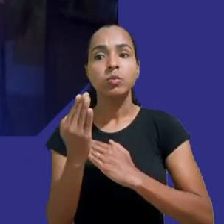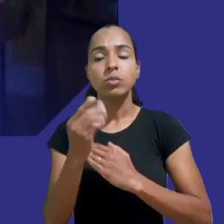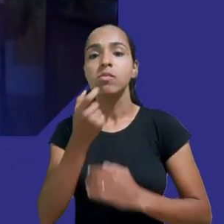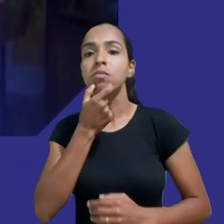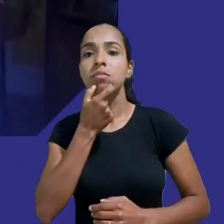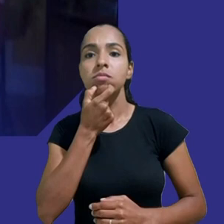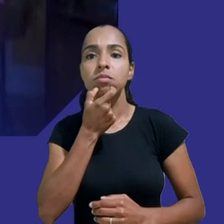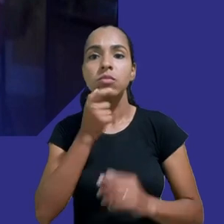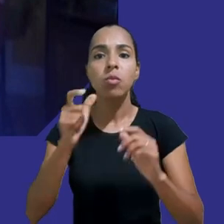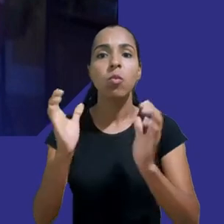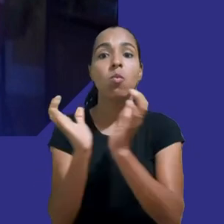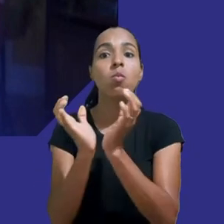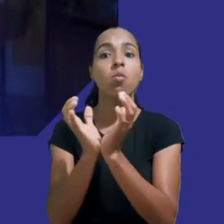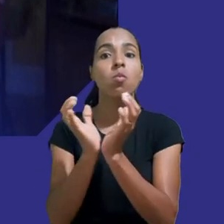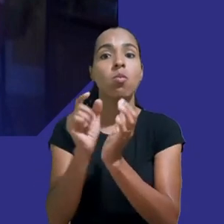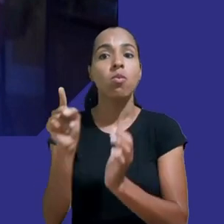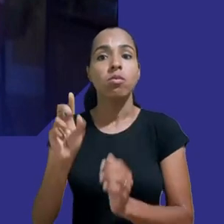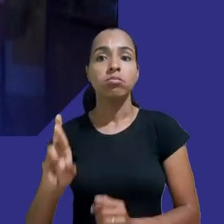implementação de políticas